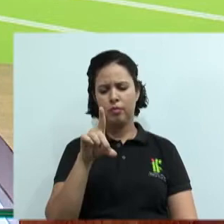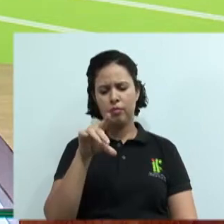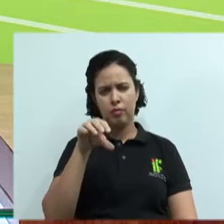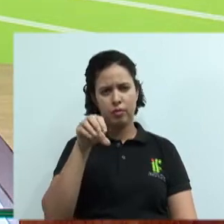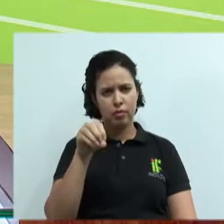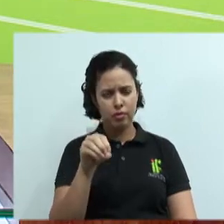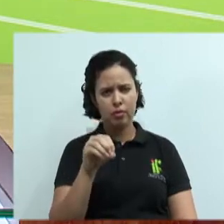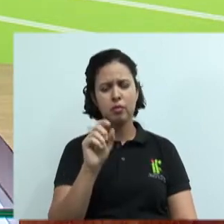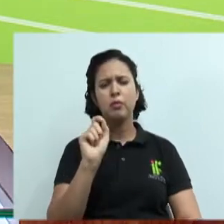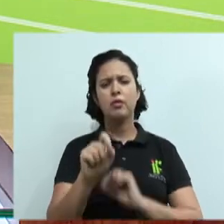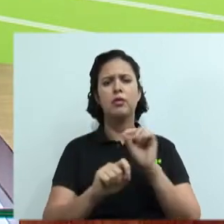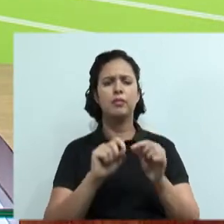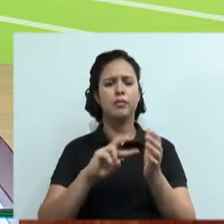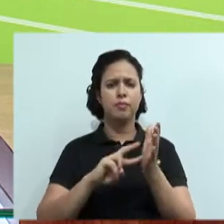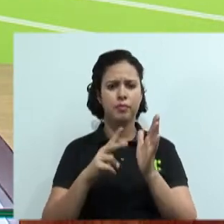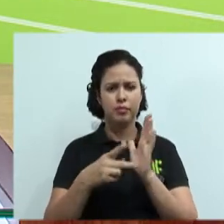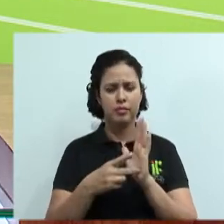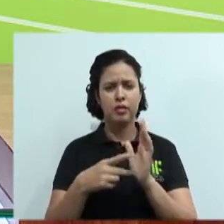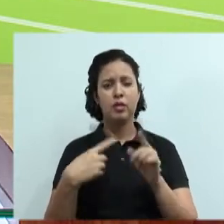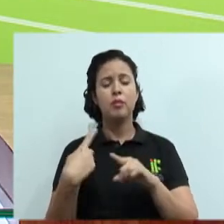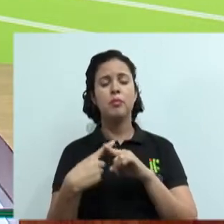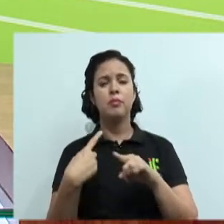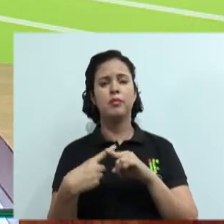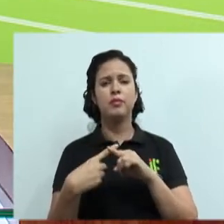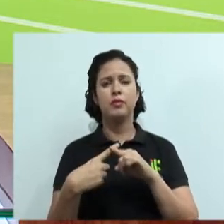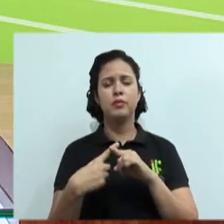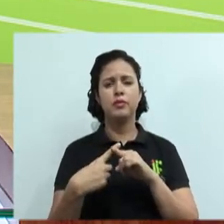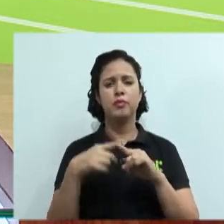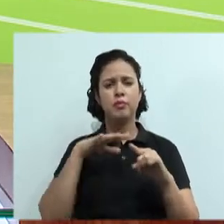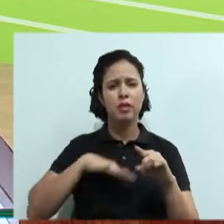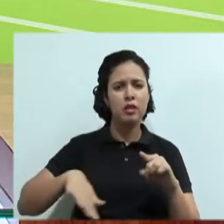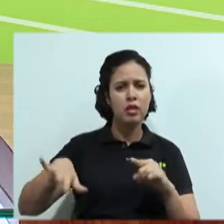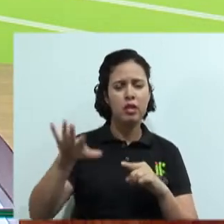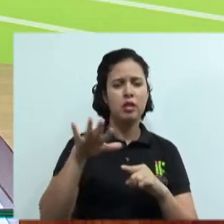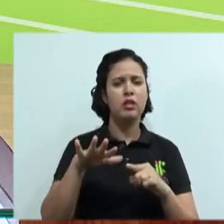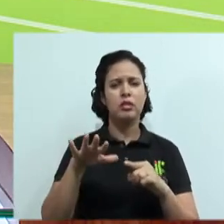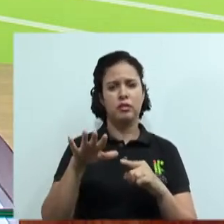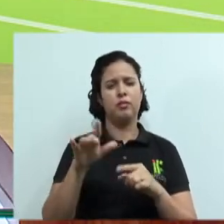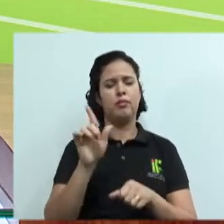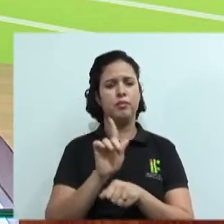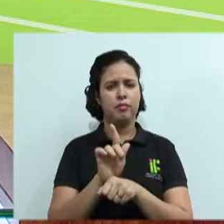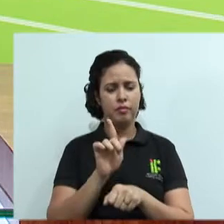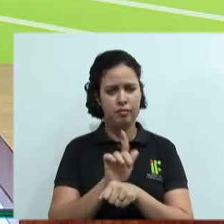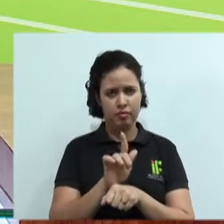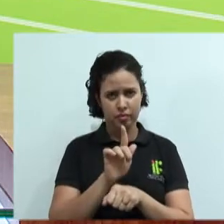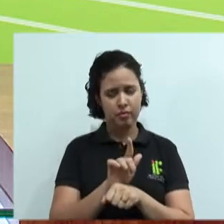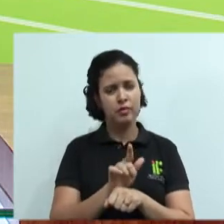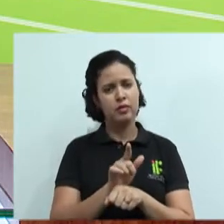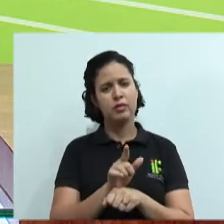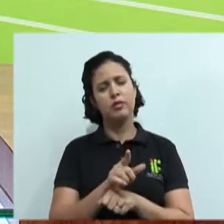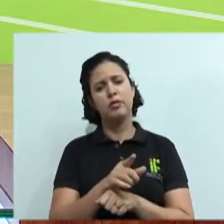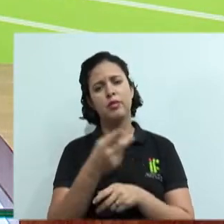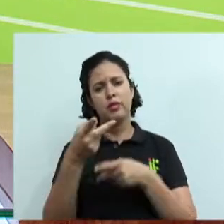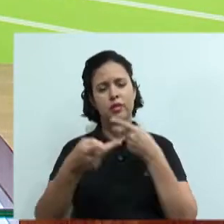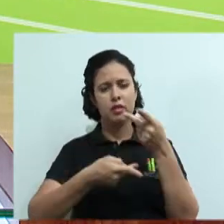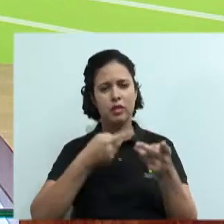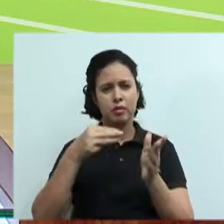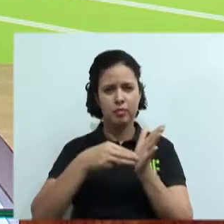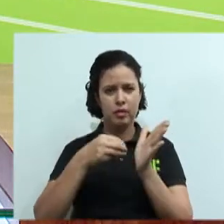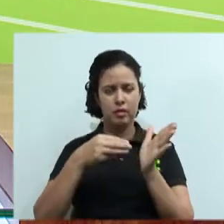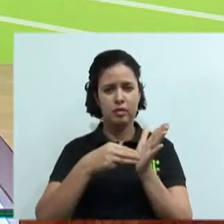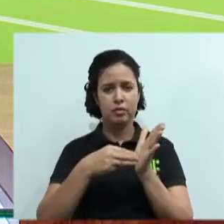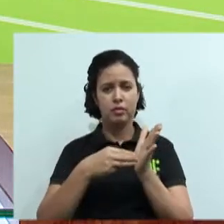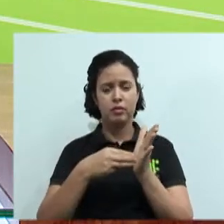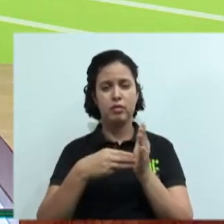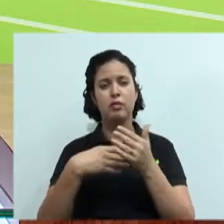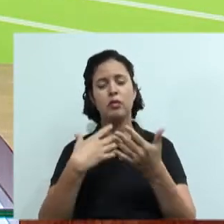administração, esses gestores falam tanto em métodos, né? Eu vou lhe dar um exemplo no meio da aula e você vai saber muito bem como é que se